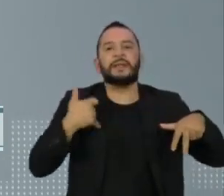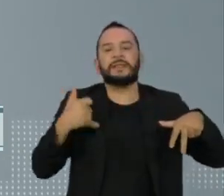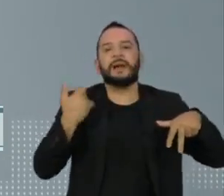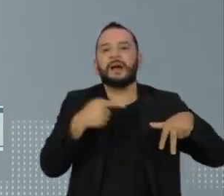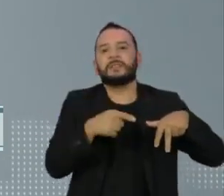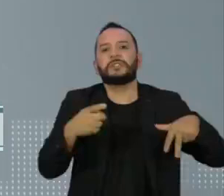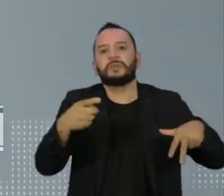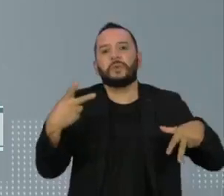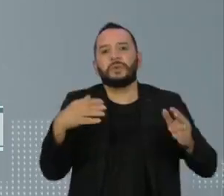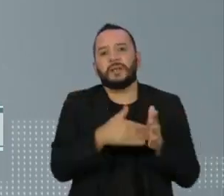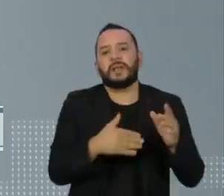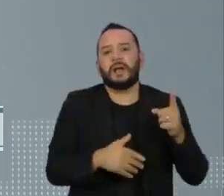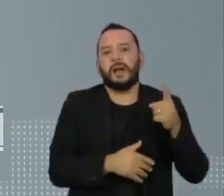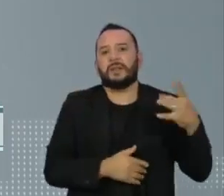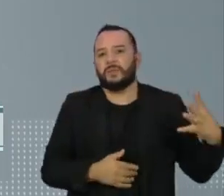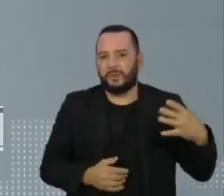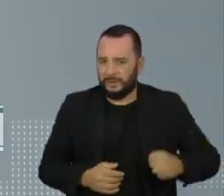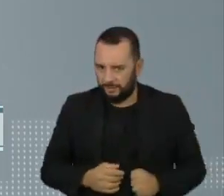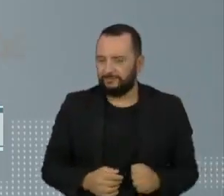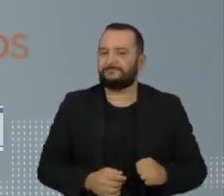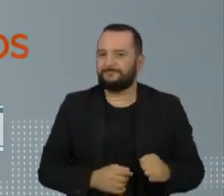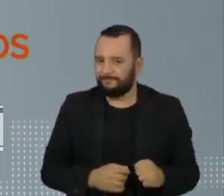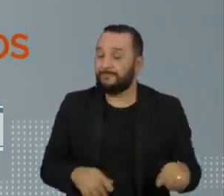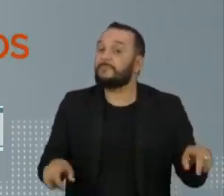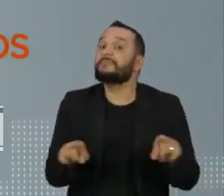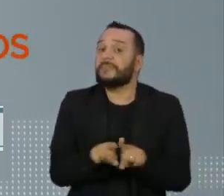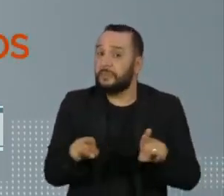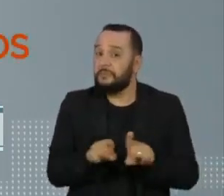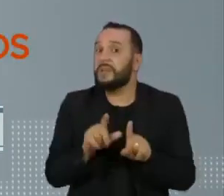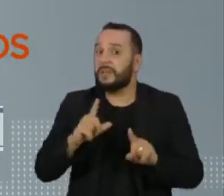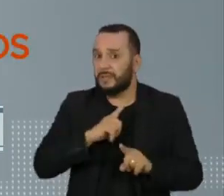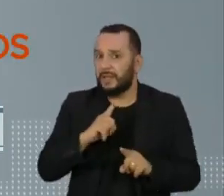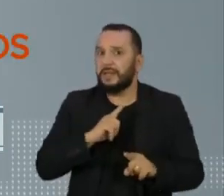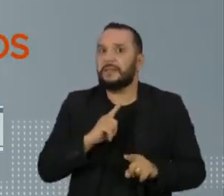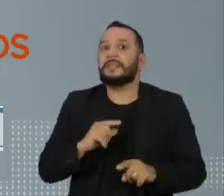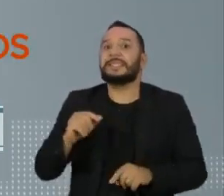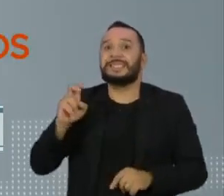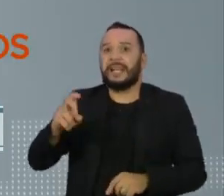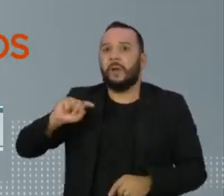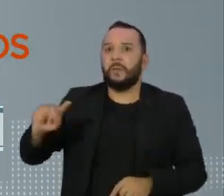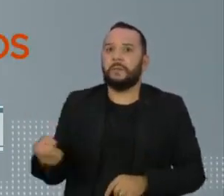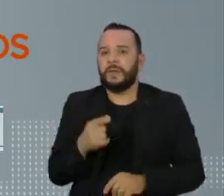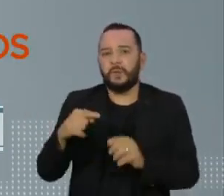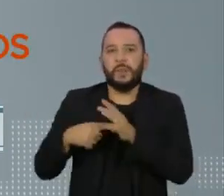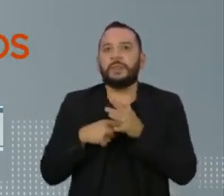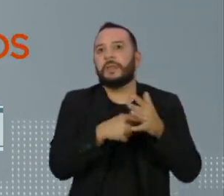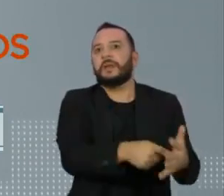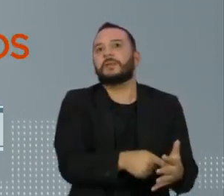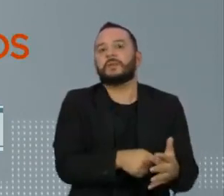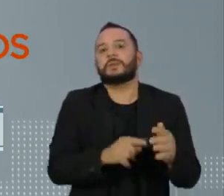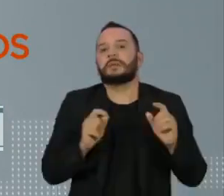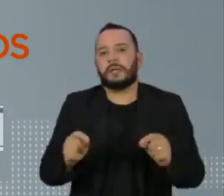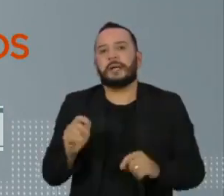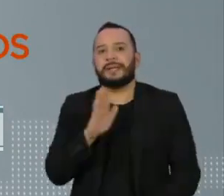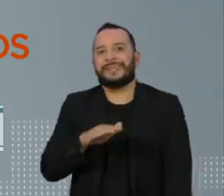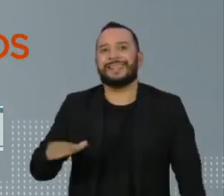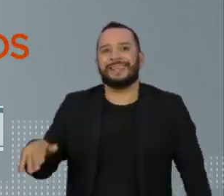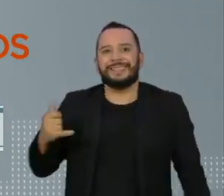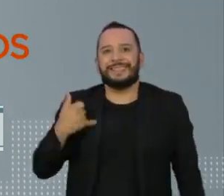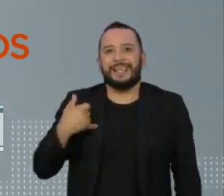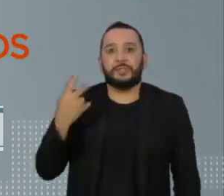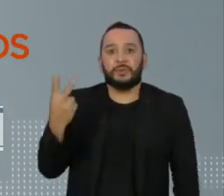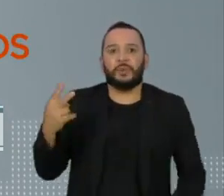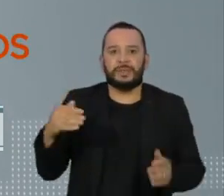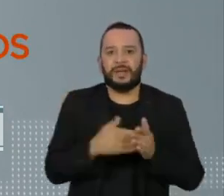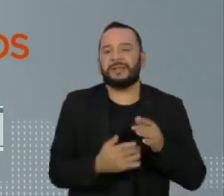etária de 12 a 14 anos. Mas também foram feitas mais de 5 mil denúncias de crianças entre